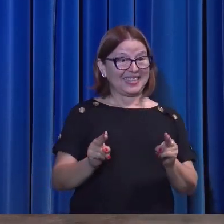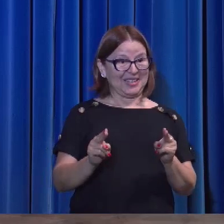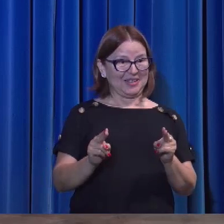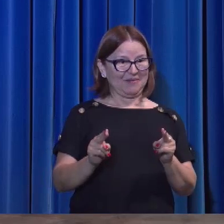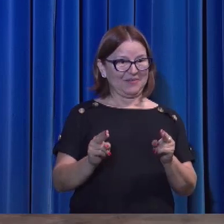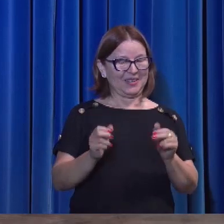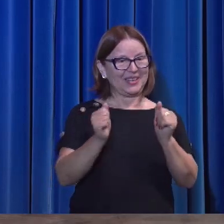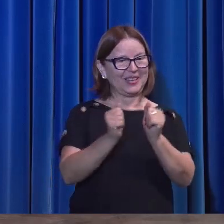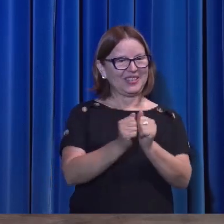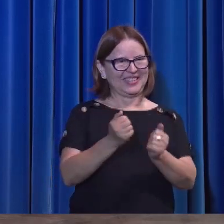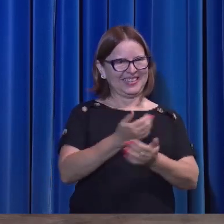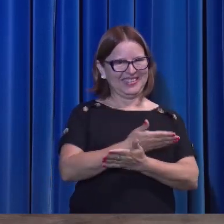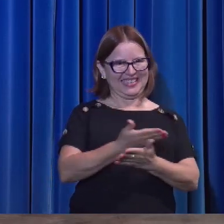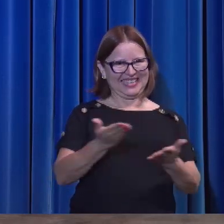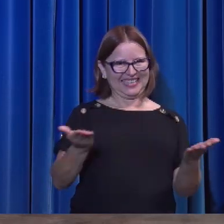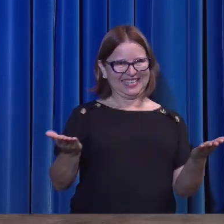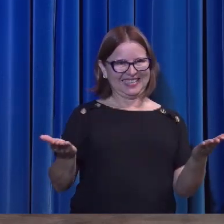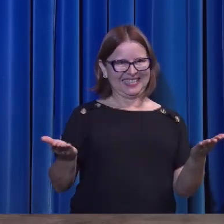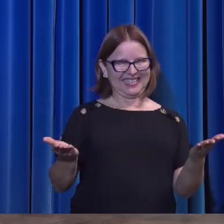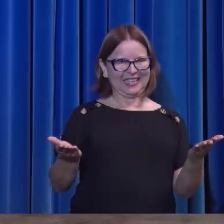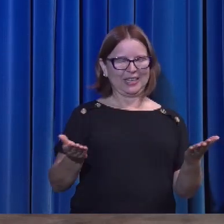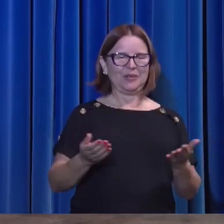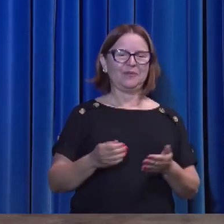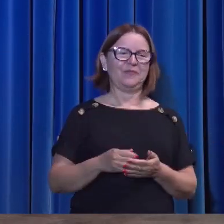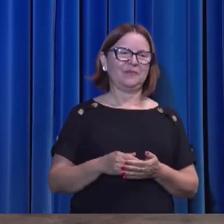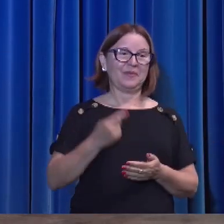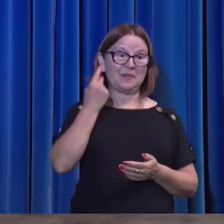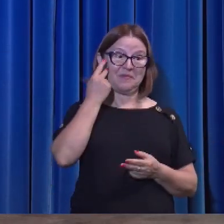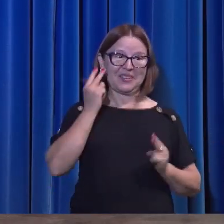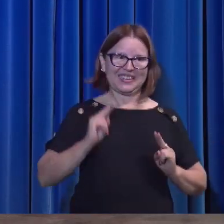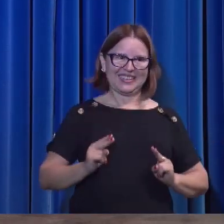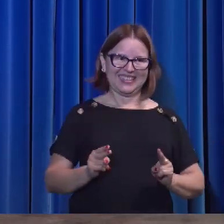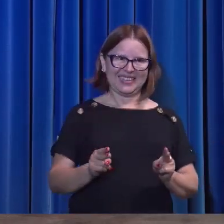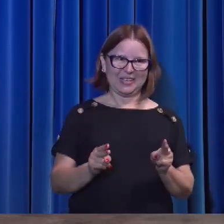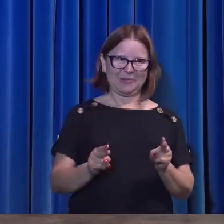Convosco. Para sempre.